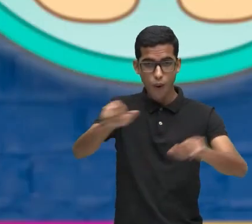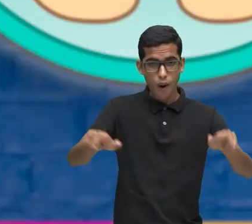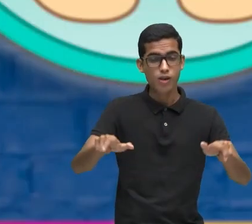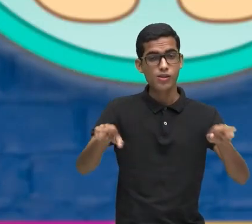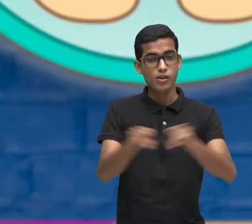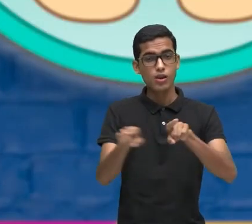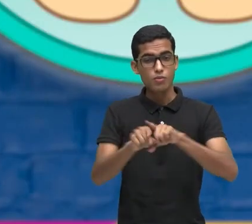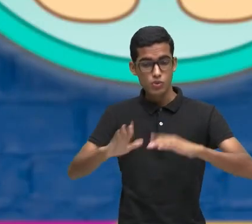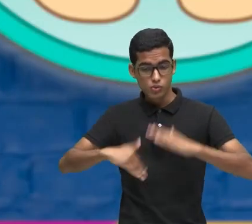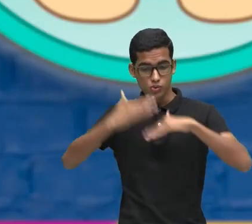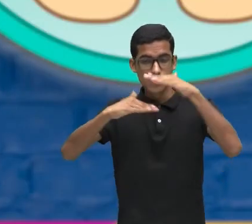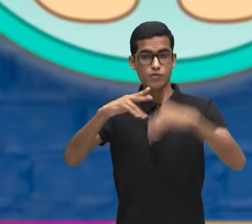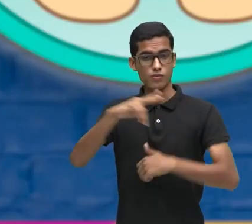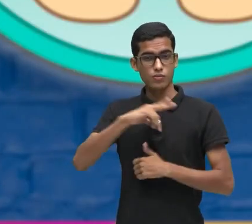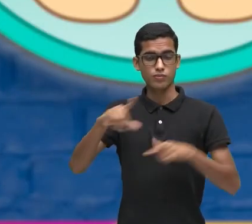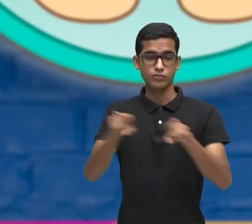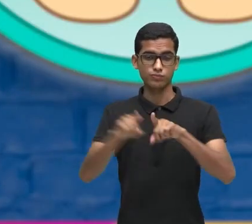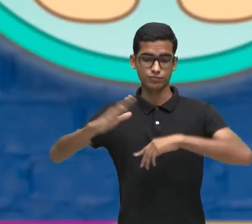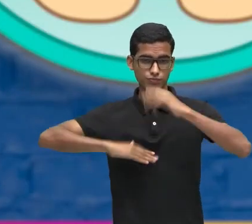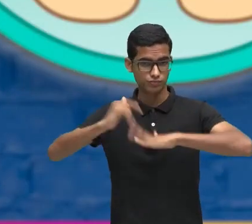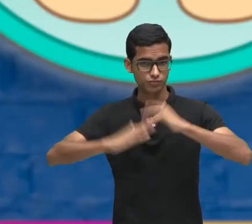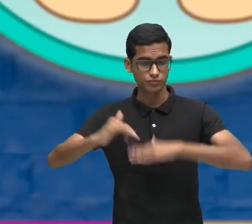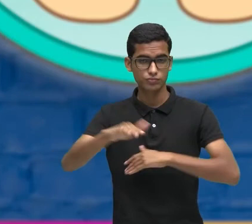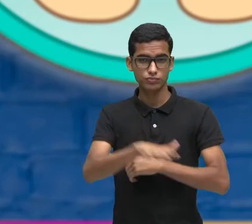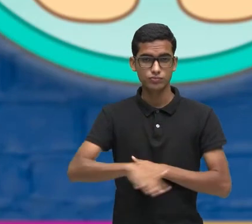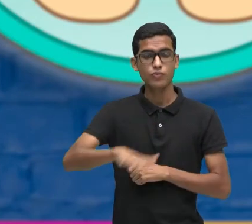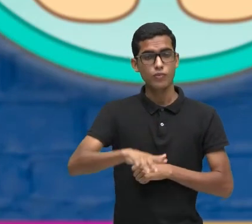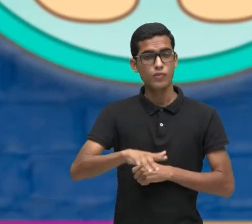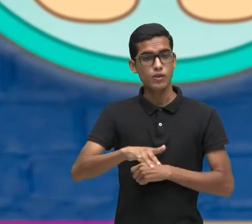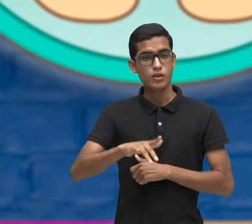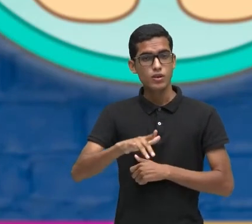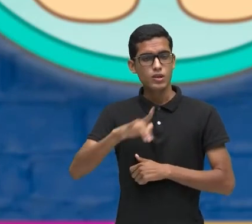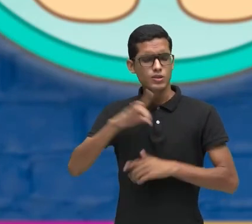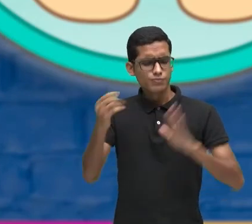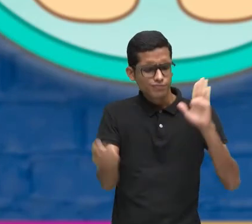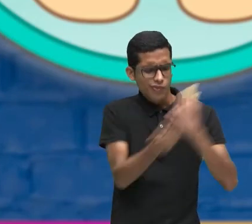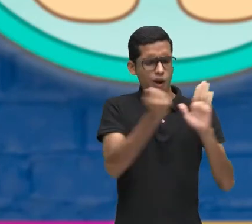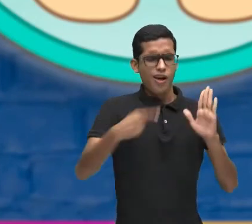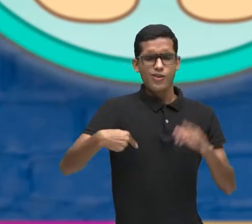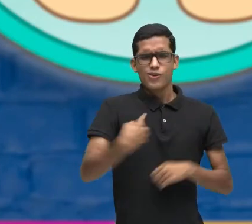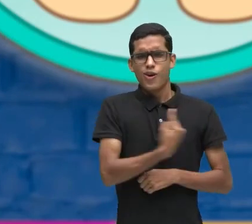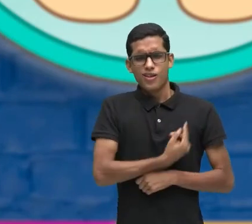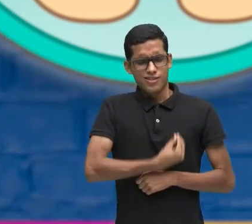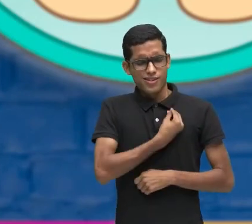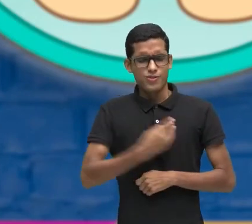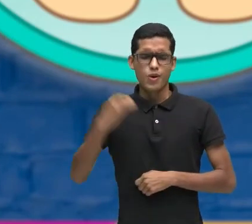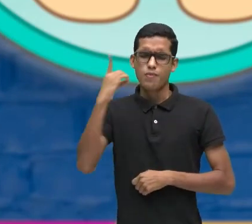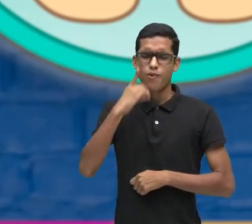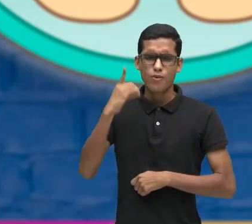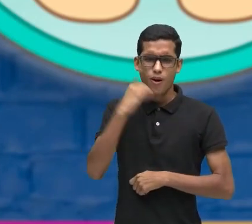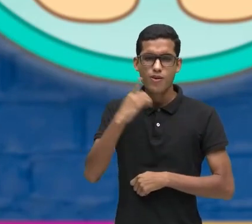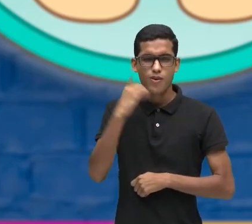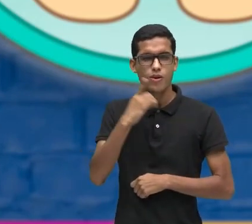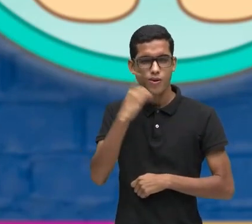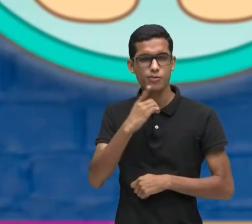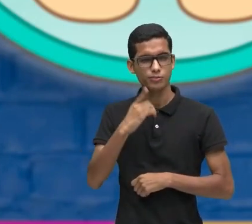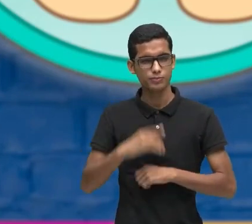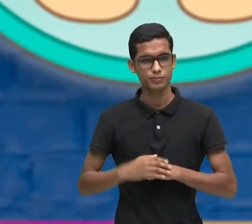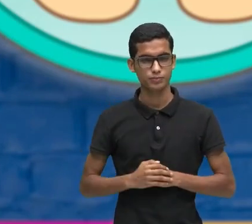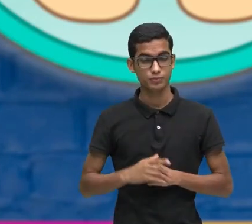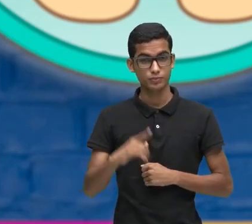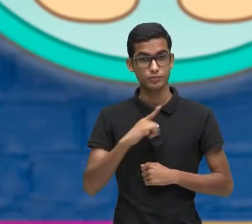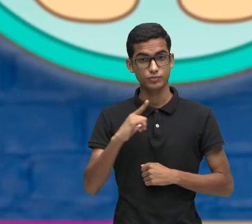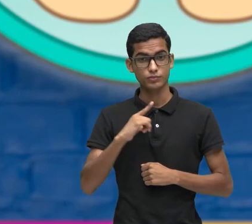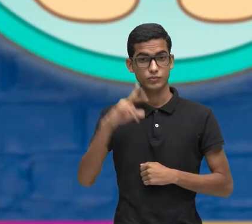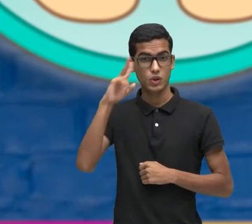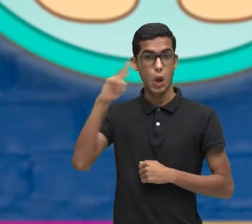pessoal E profissional também Aqueles que marcam a nossa vida todos os dias Temos aí muitas